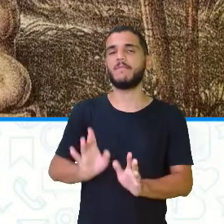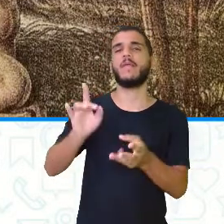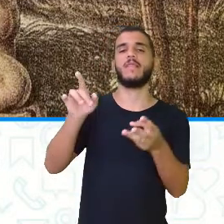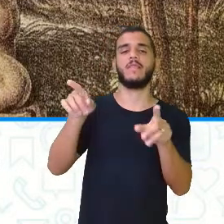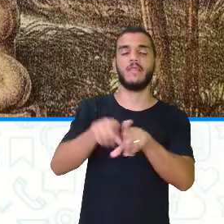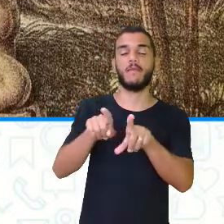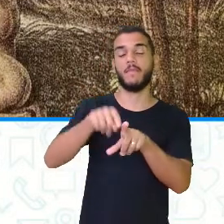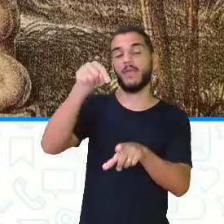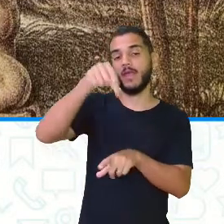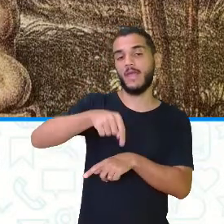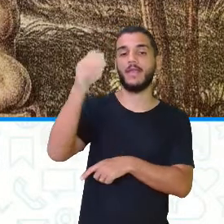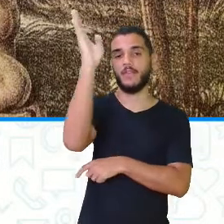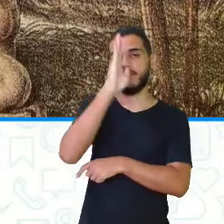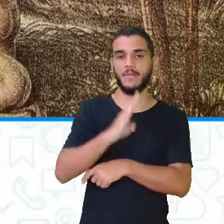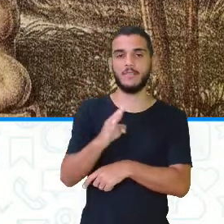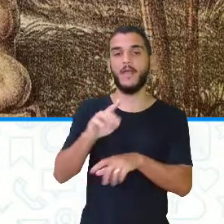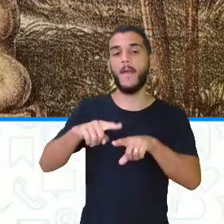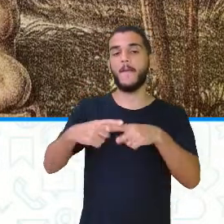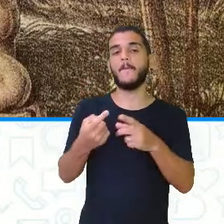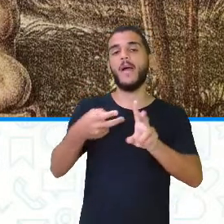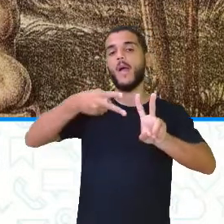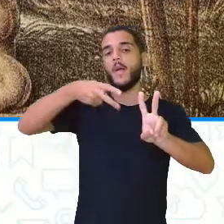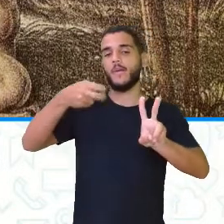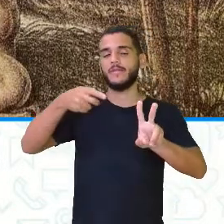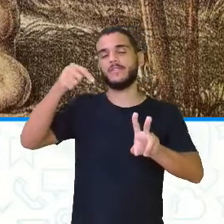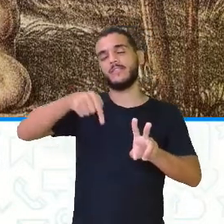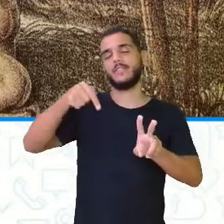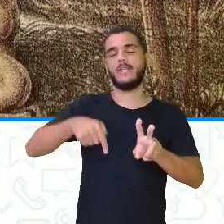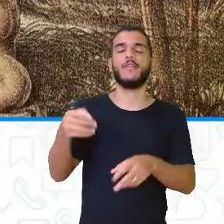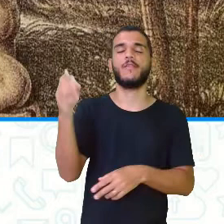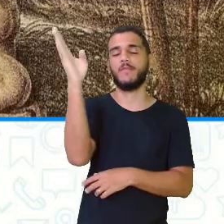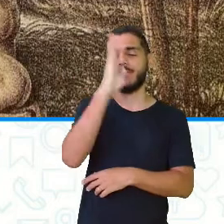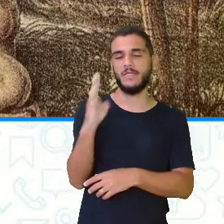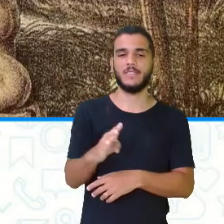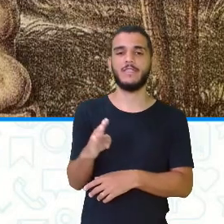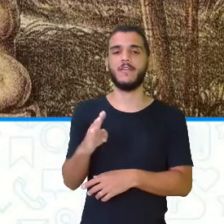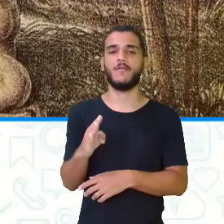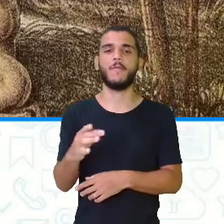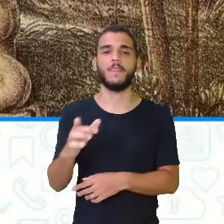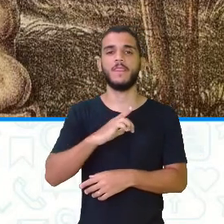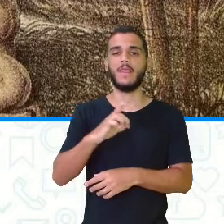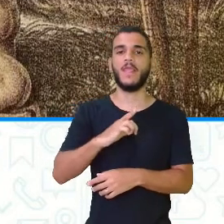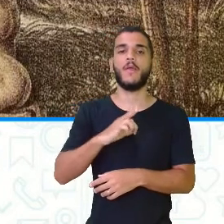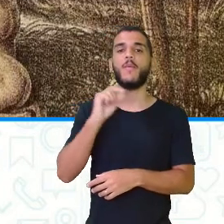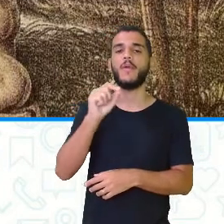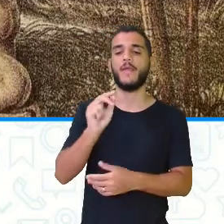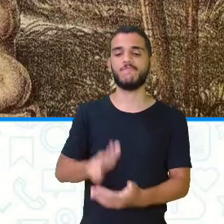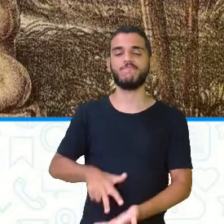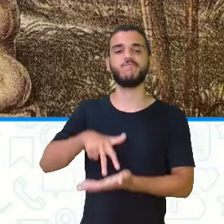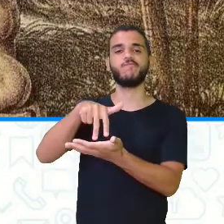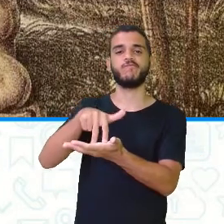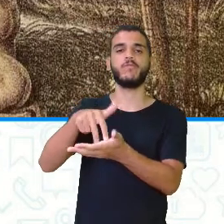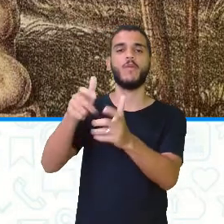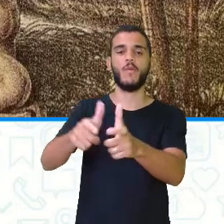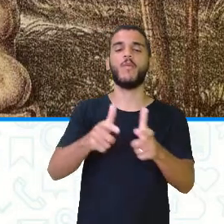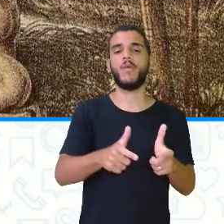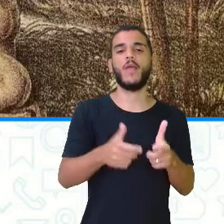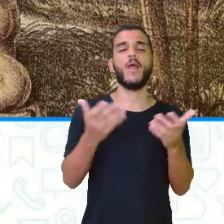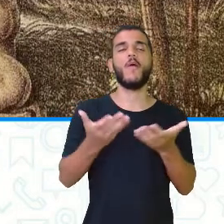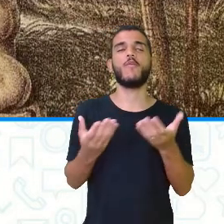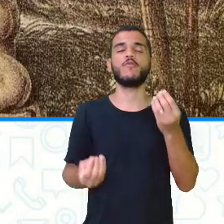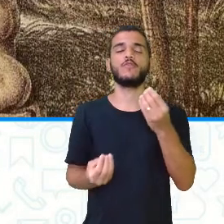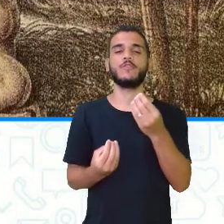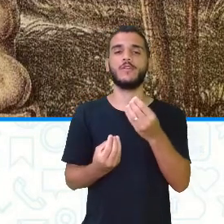cá, os indígenas vieram para cá, eles vieram ocupar o território que hoje forma o Brasil. Os